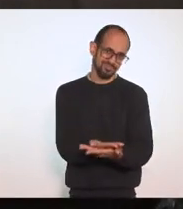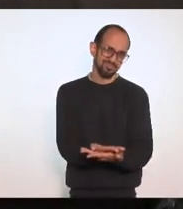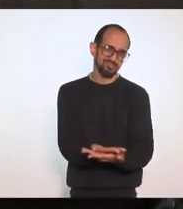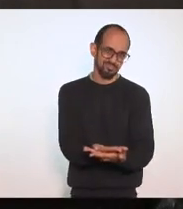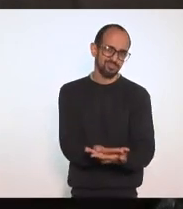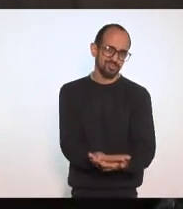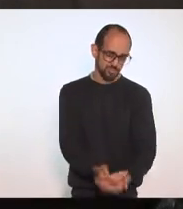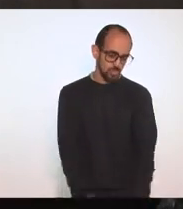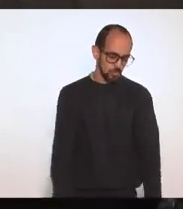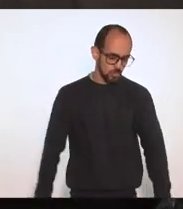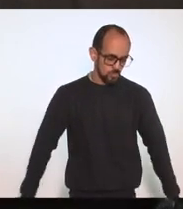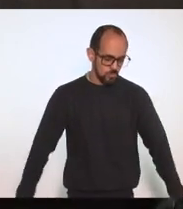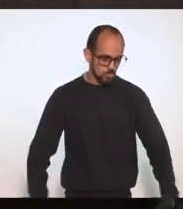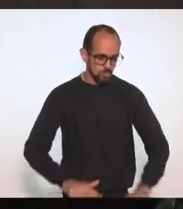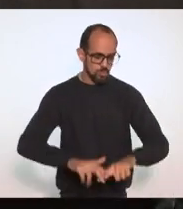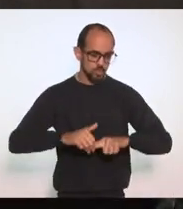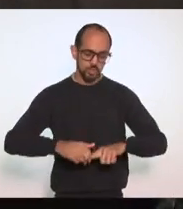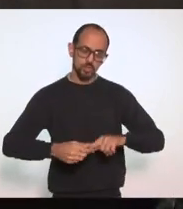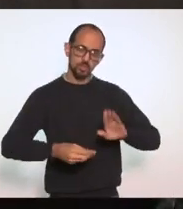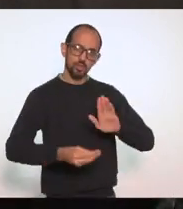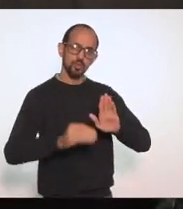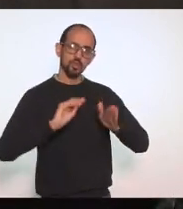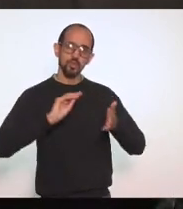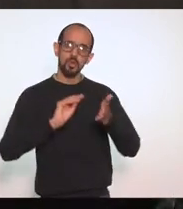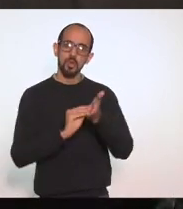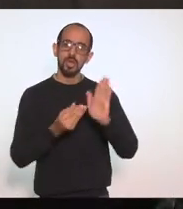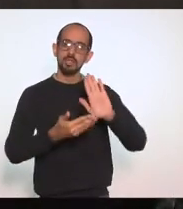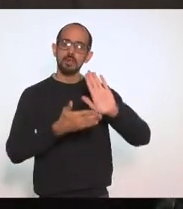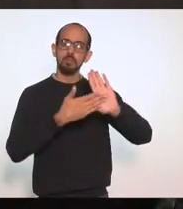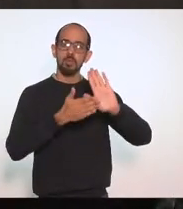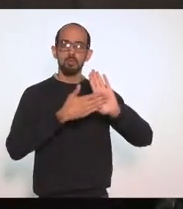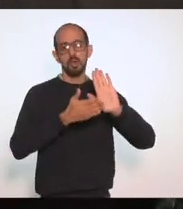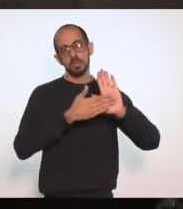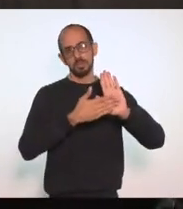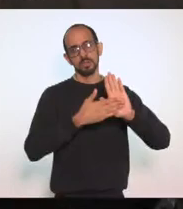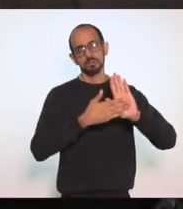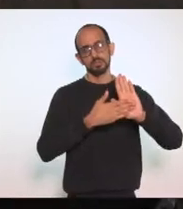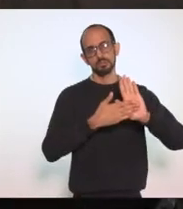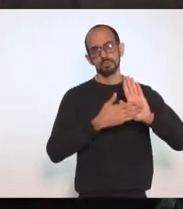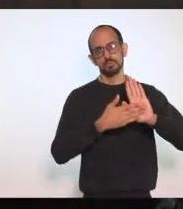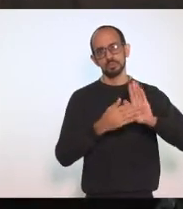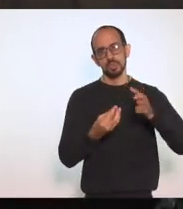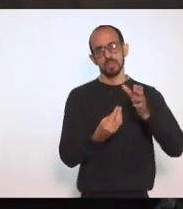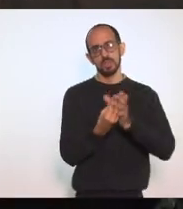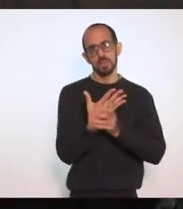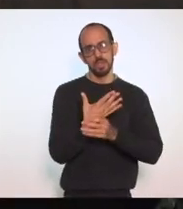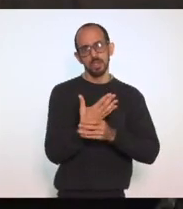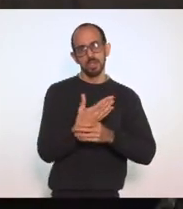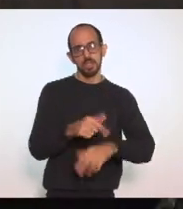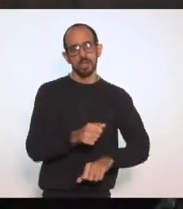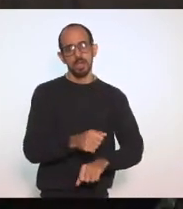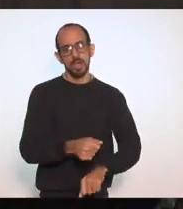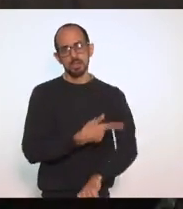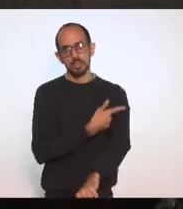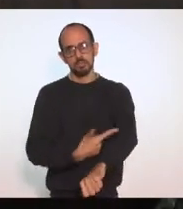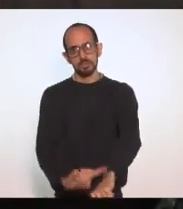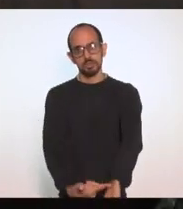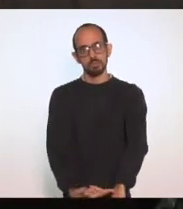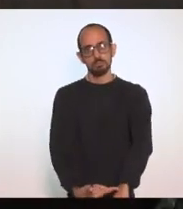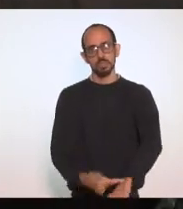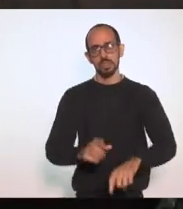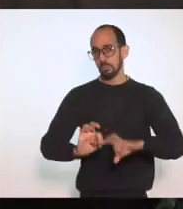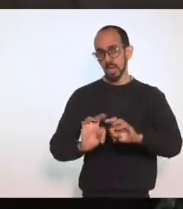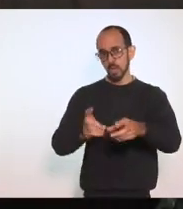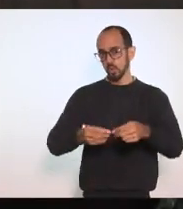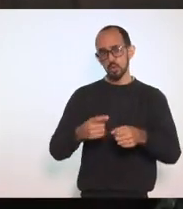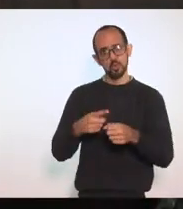Por isso Apresentei essa proposta Essa proposta Que disciplina No estado do Rio de Janeiro Para todos os municípios Esse